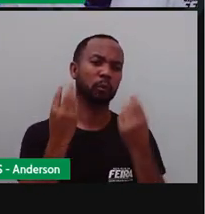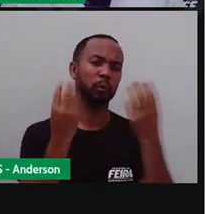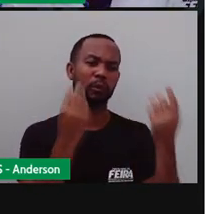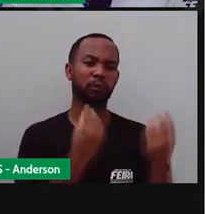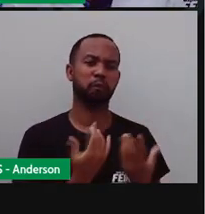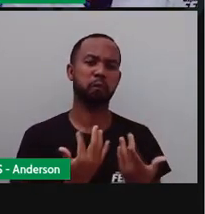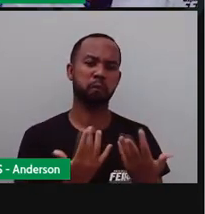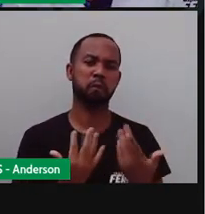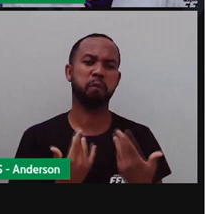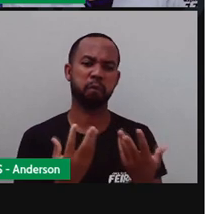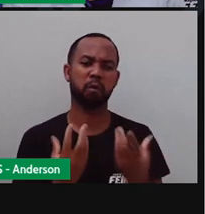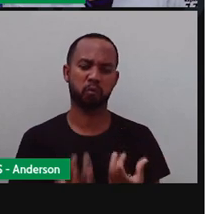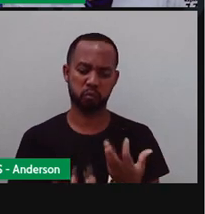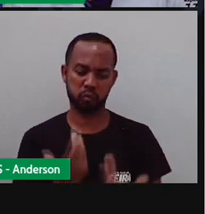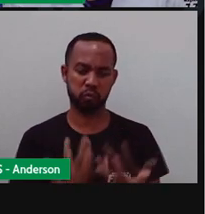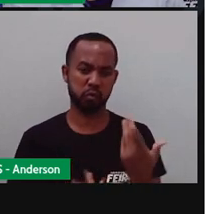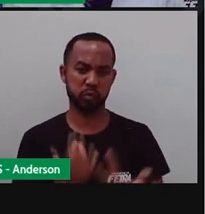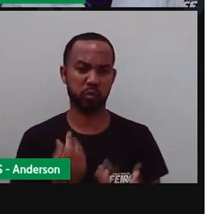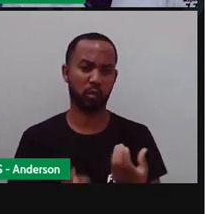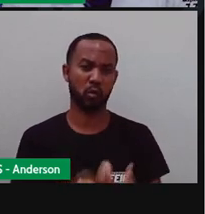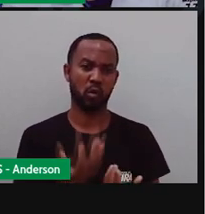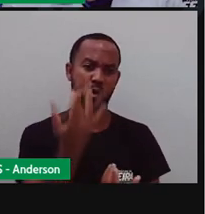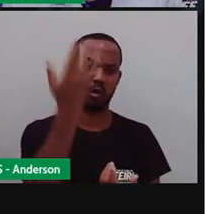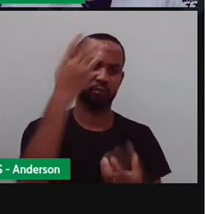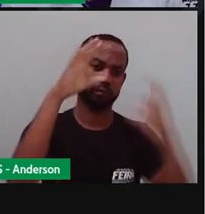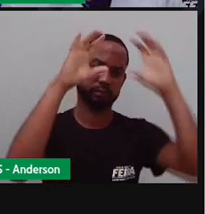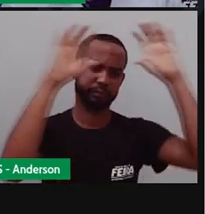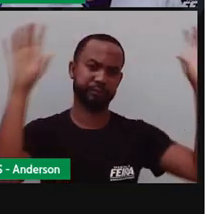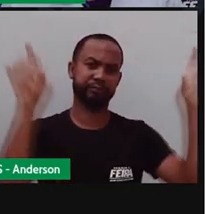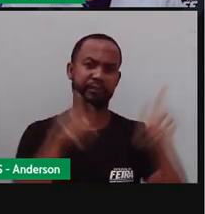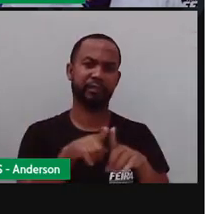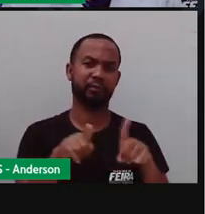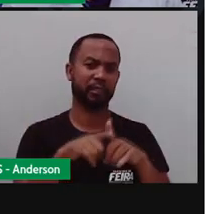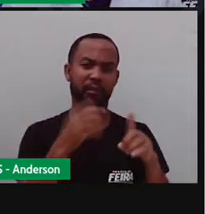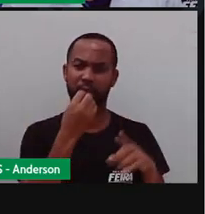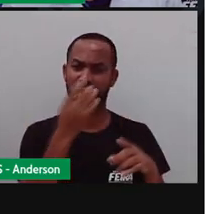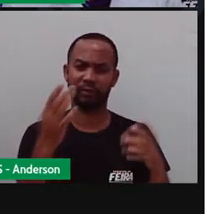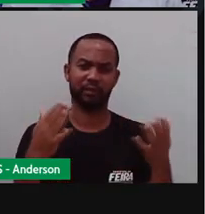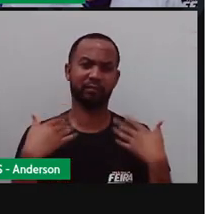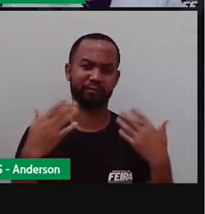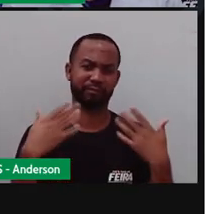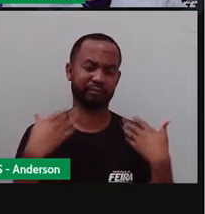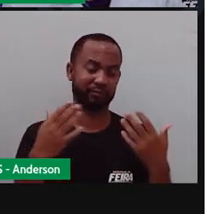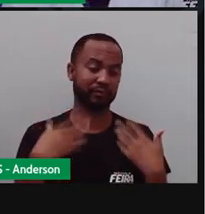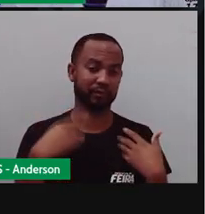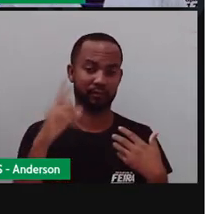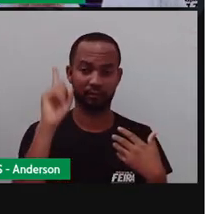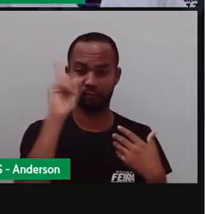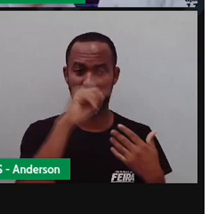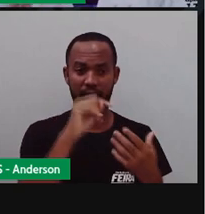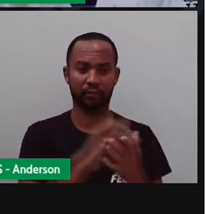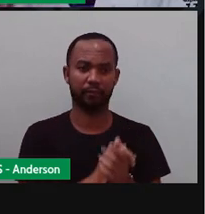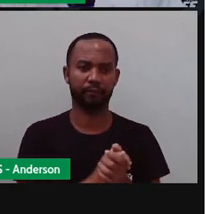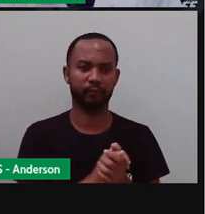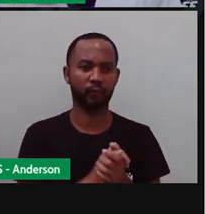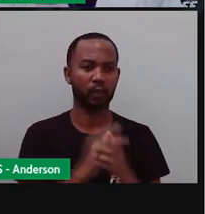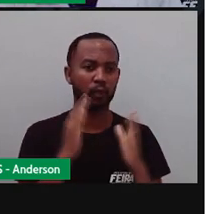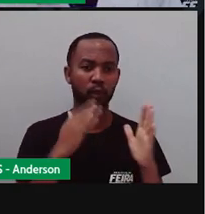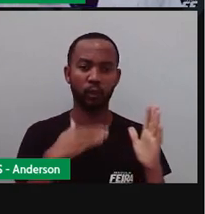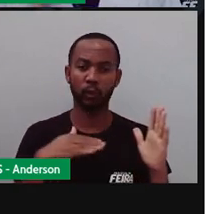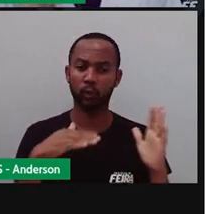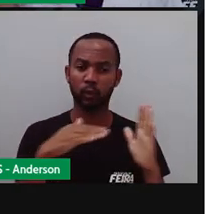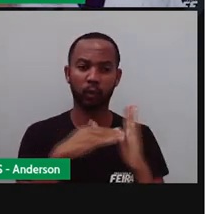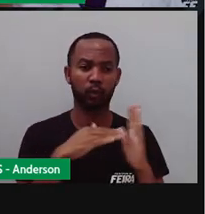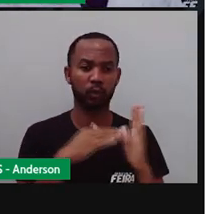Então, tudo isso aí faz parte do quê? Do aquecimento global, que não é uma coisa bacana, não é isso? Então, dentre todos esses